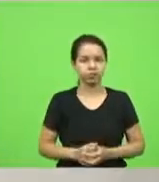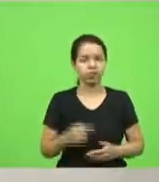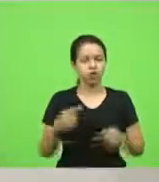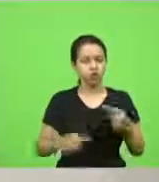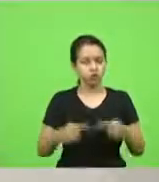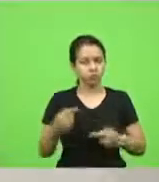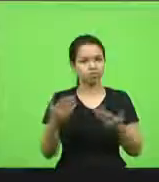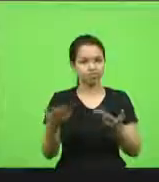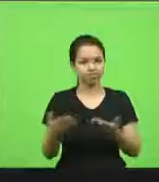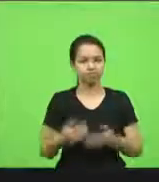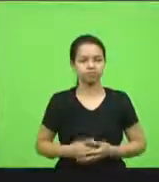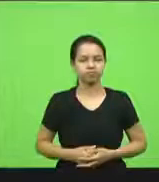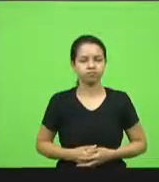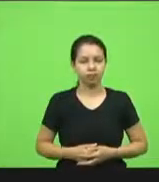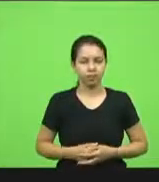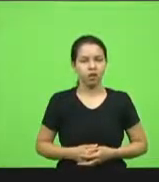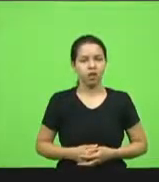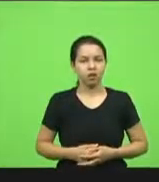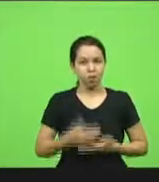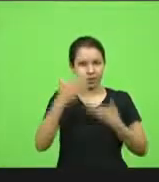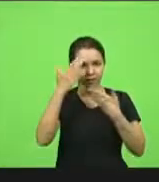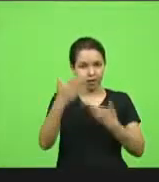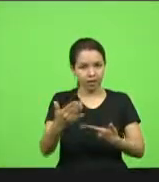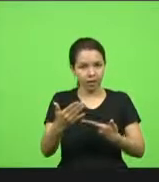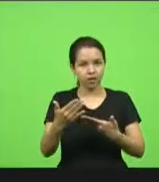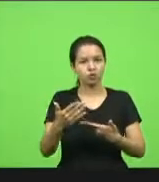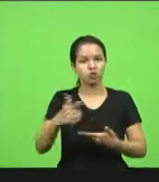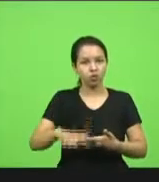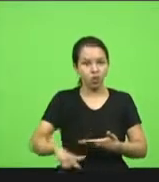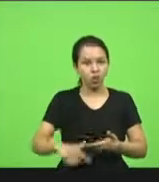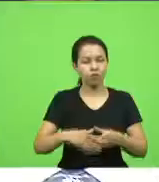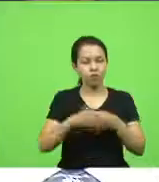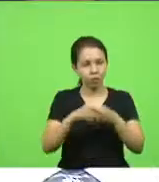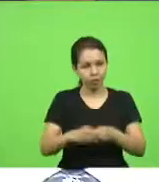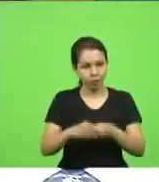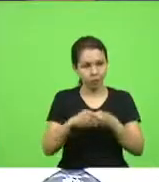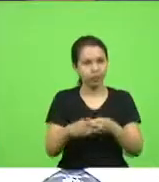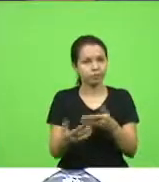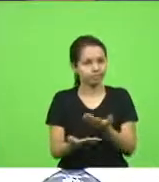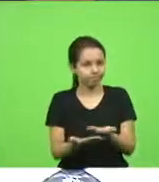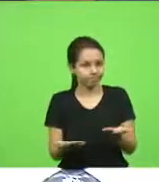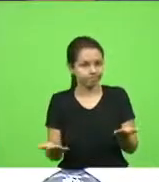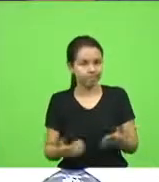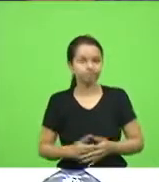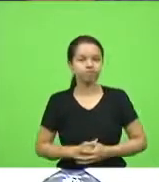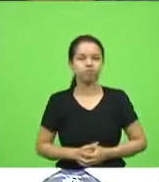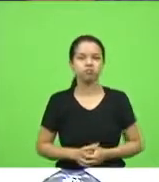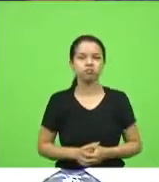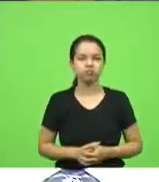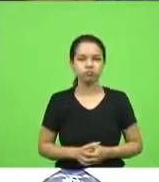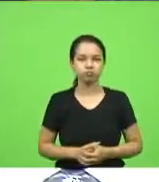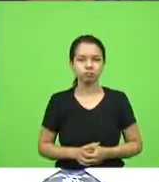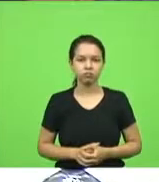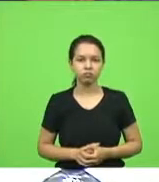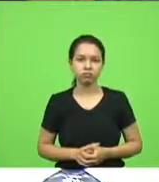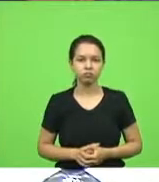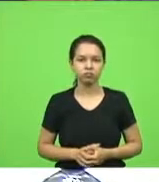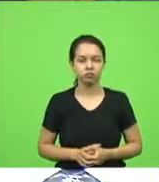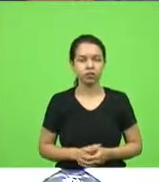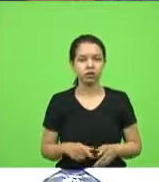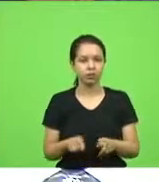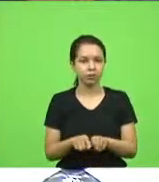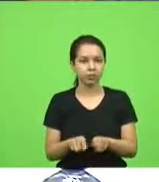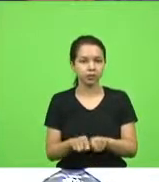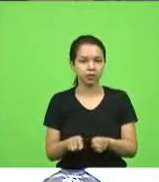exercício, deputado Alba, cumprimento a mesa diretora novamente, os nobres colegas que se fazem presente aqui no plenário, bem como